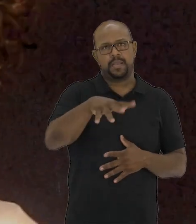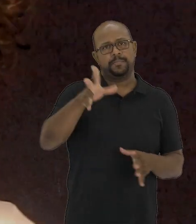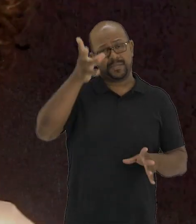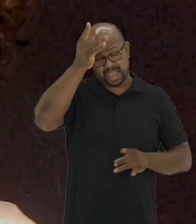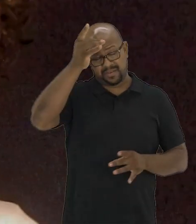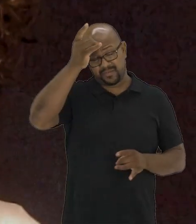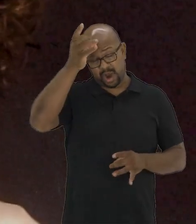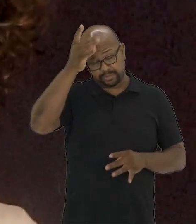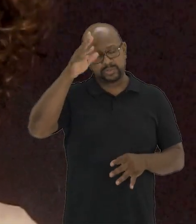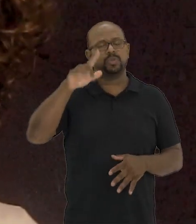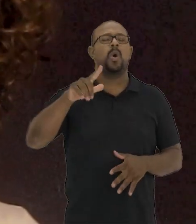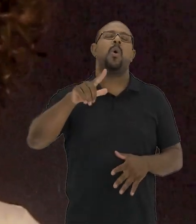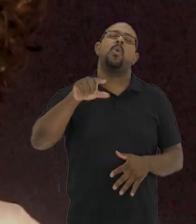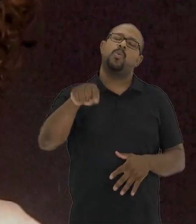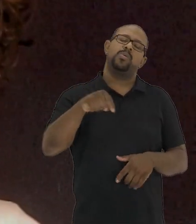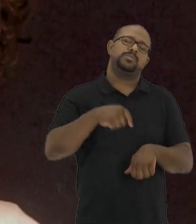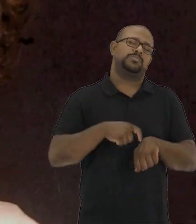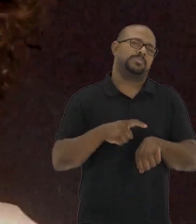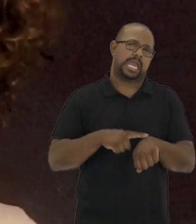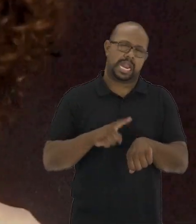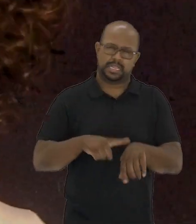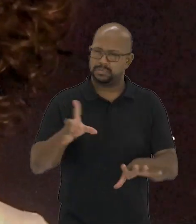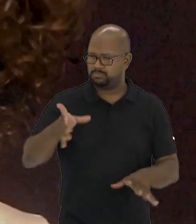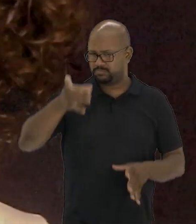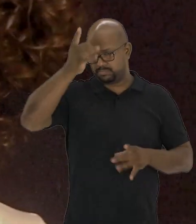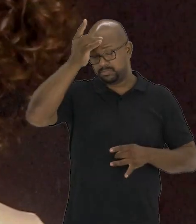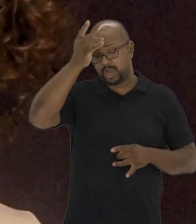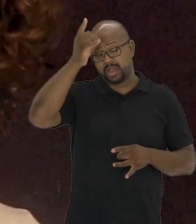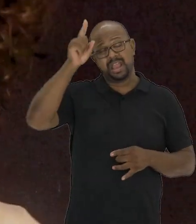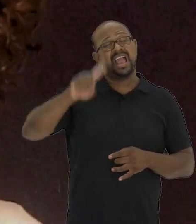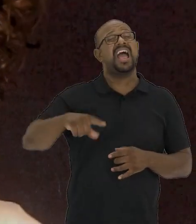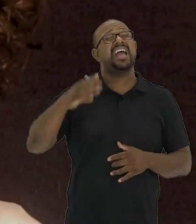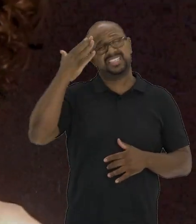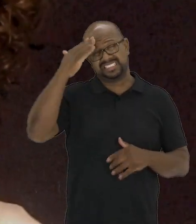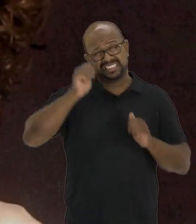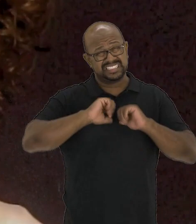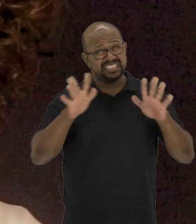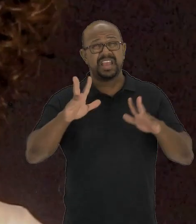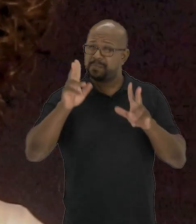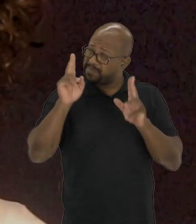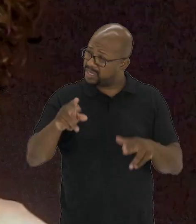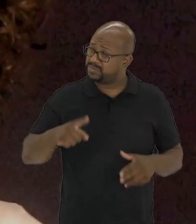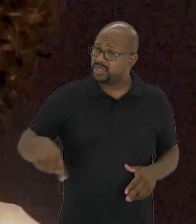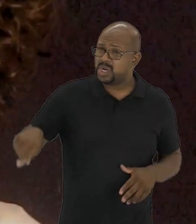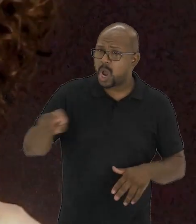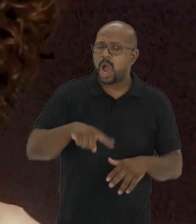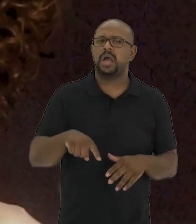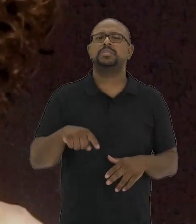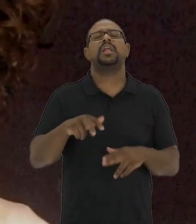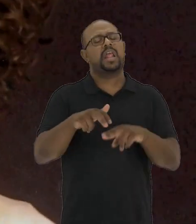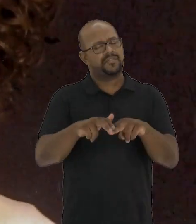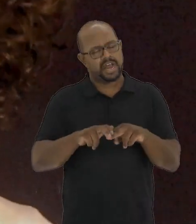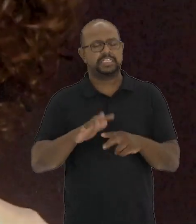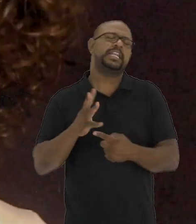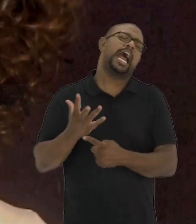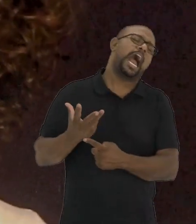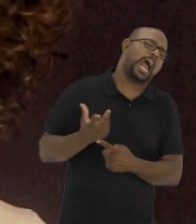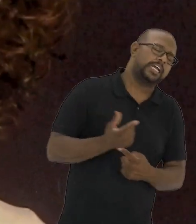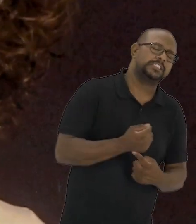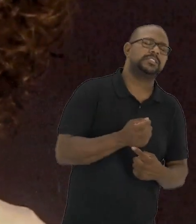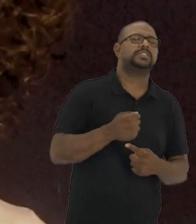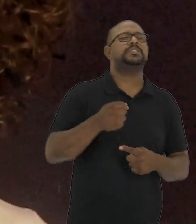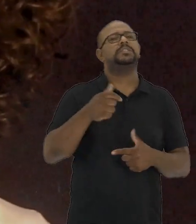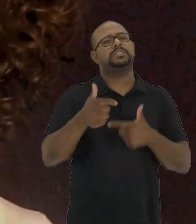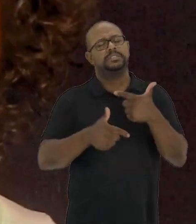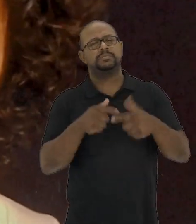constantemente em performance ou em caráter performativo é entender que, mesmo que nós, através